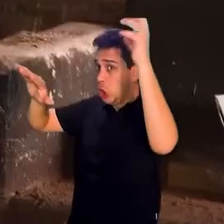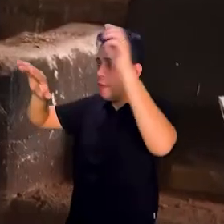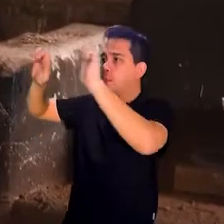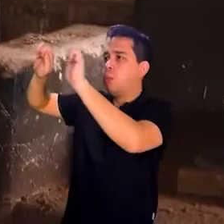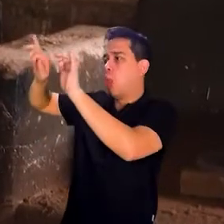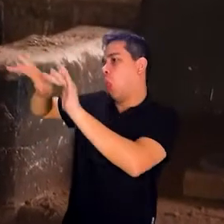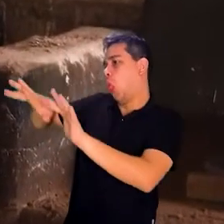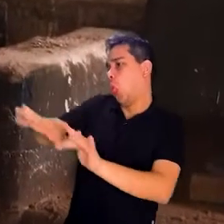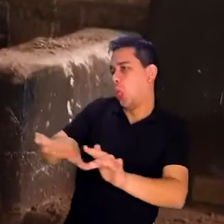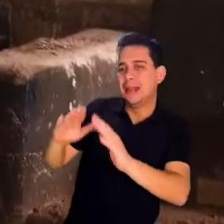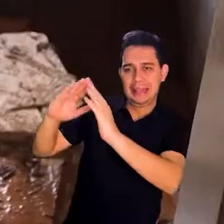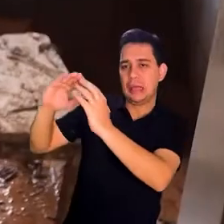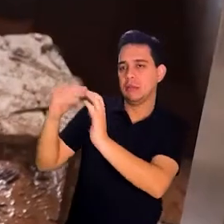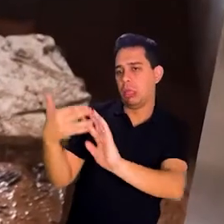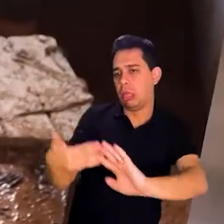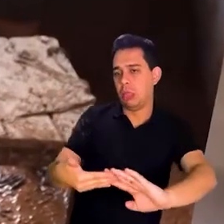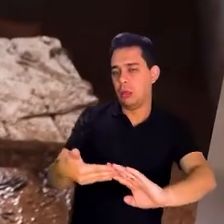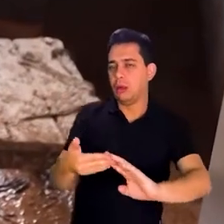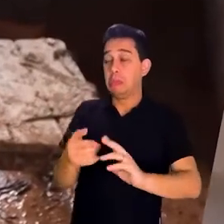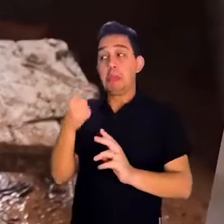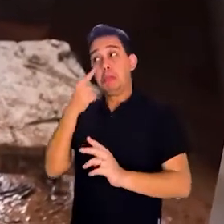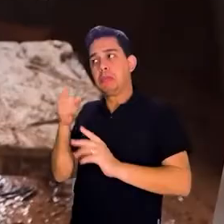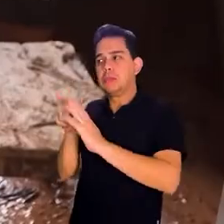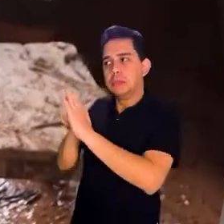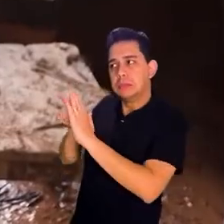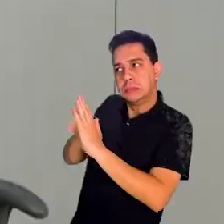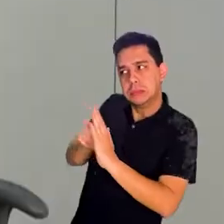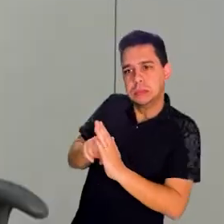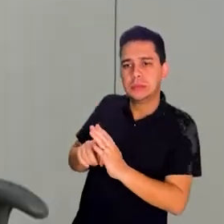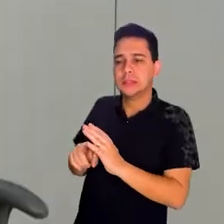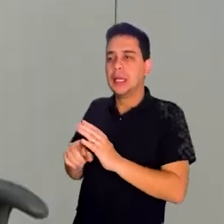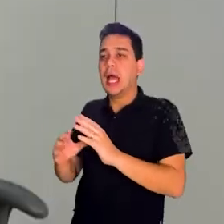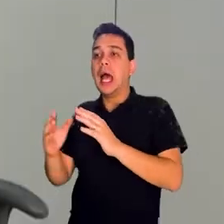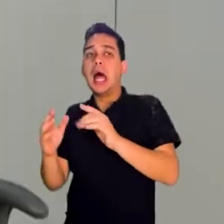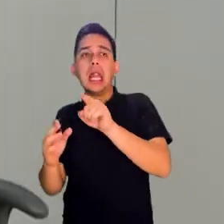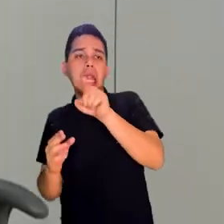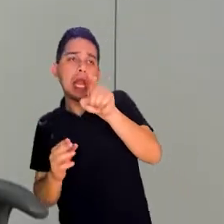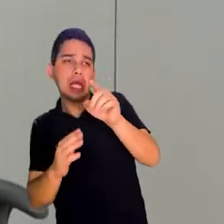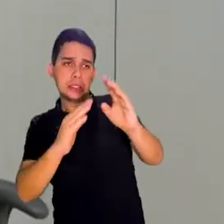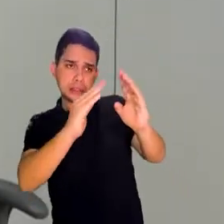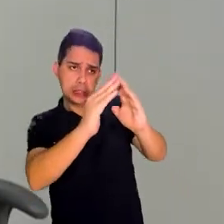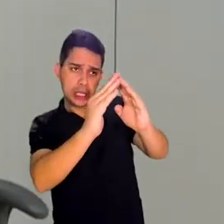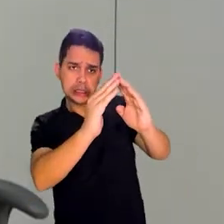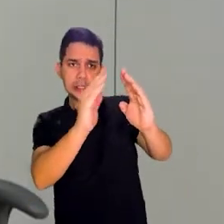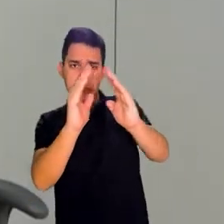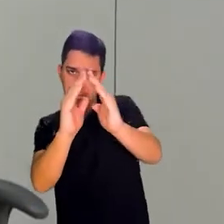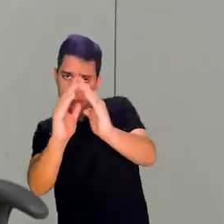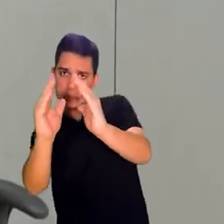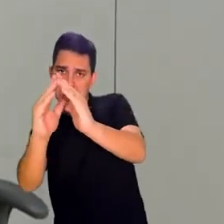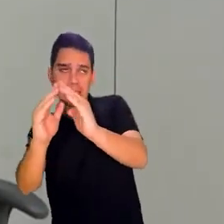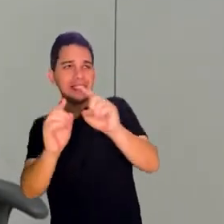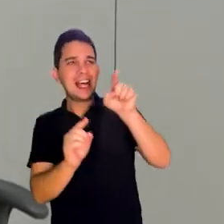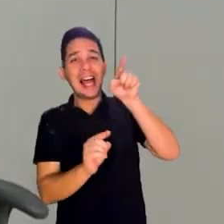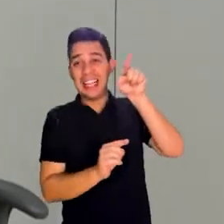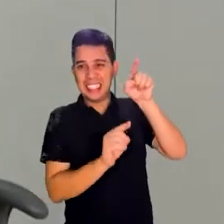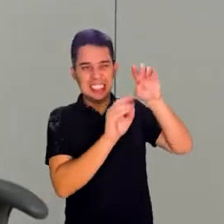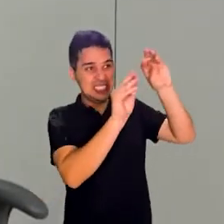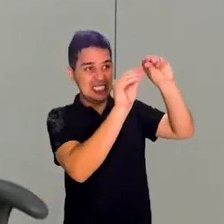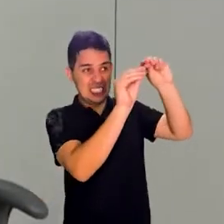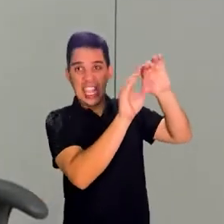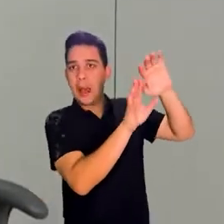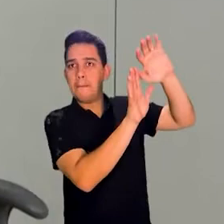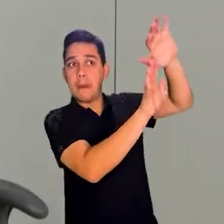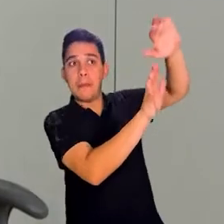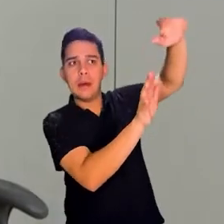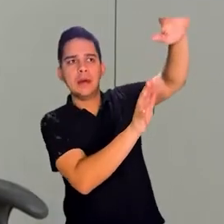residir em suas próprias casas com medidas de mitigação, por exemplo, contenções pequenas, drenagens pequenas,